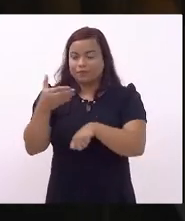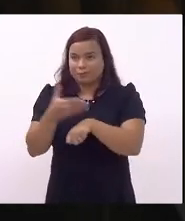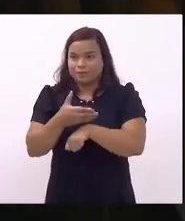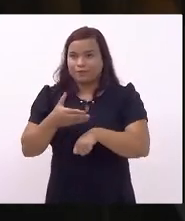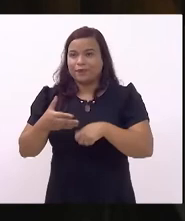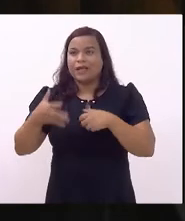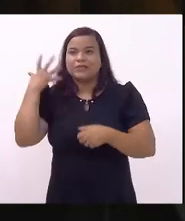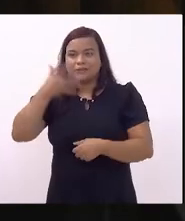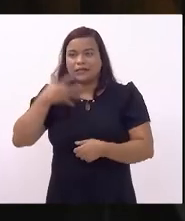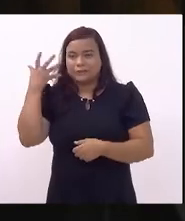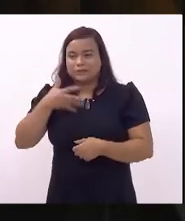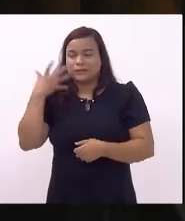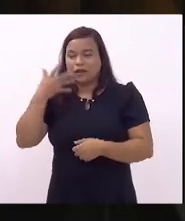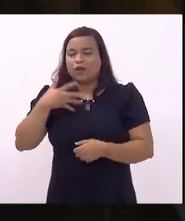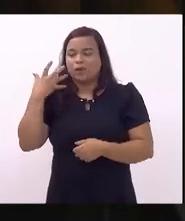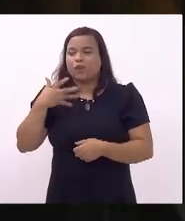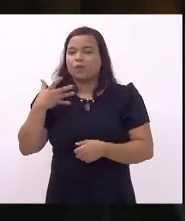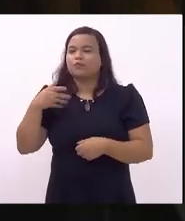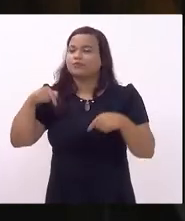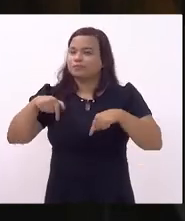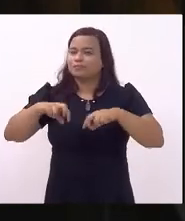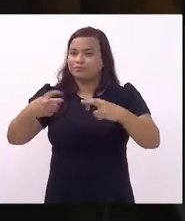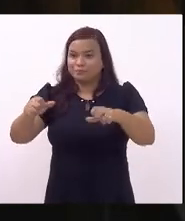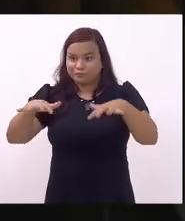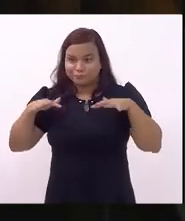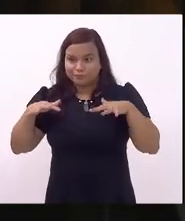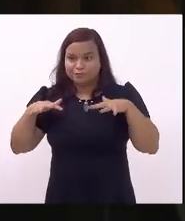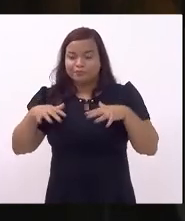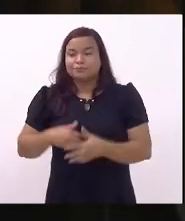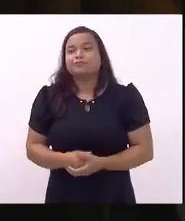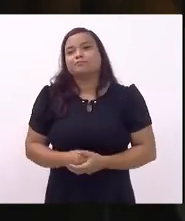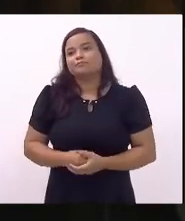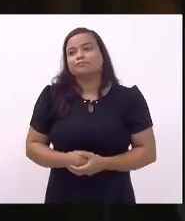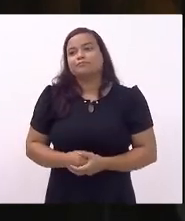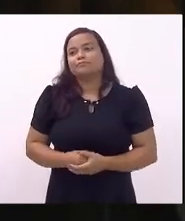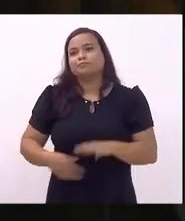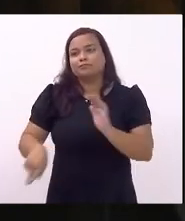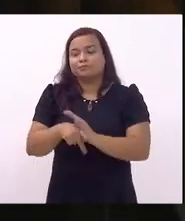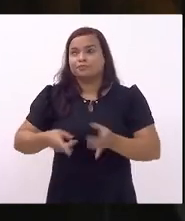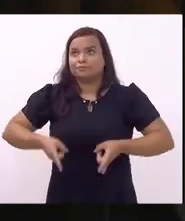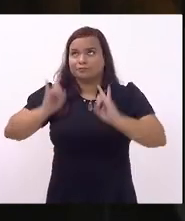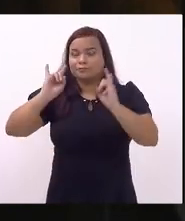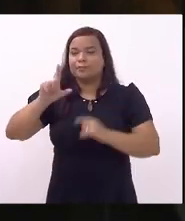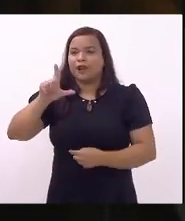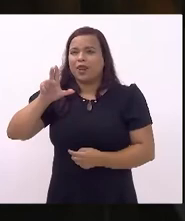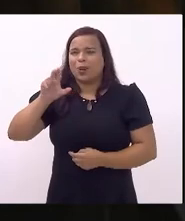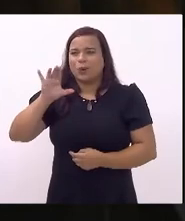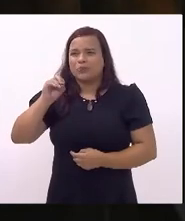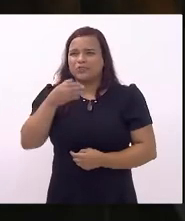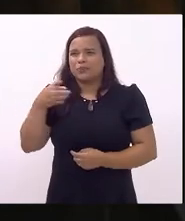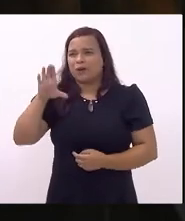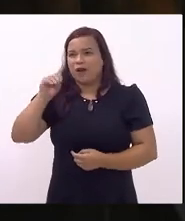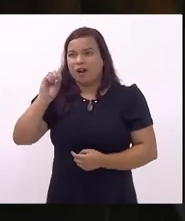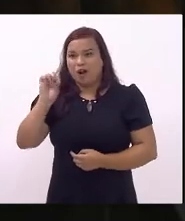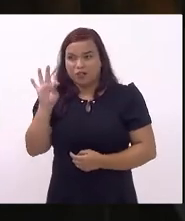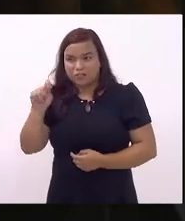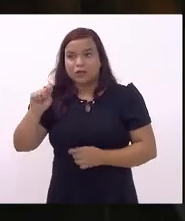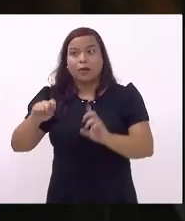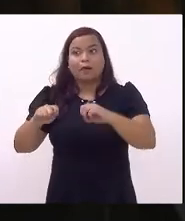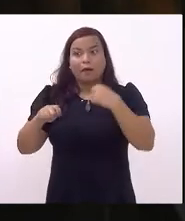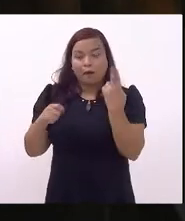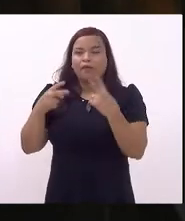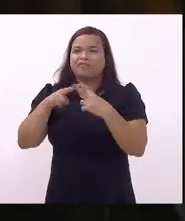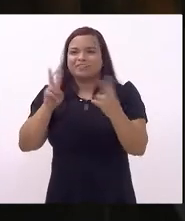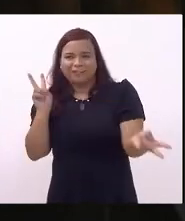sessão plenária seja aqui no plenário do edifício Lúcio Costa seja no plenário